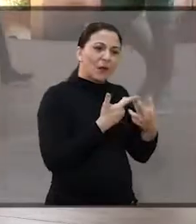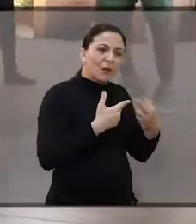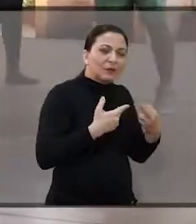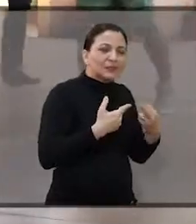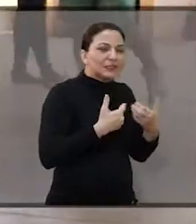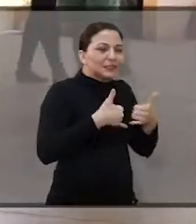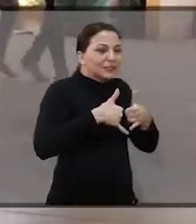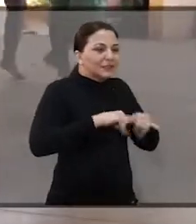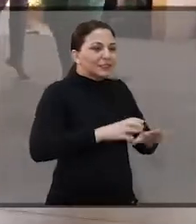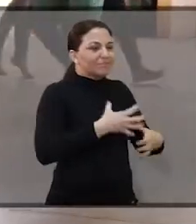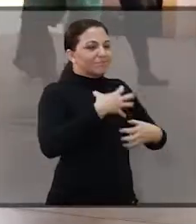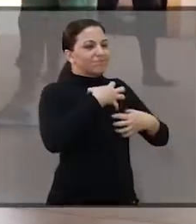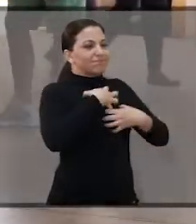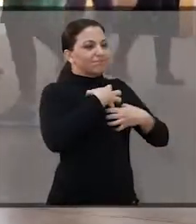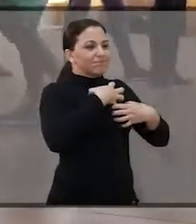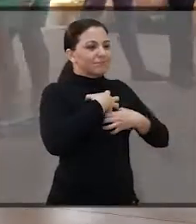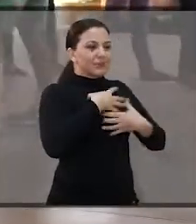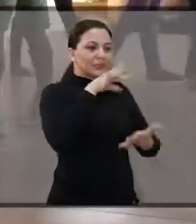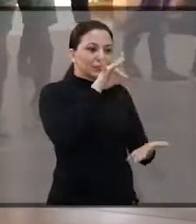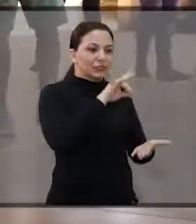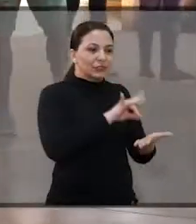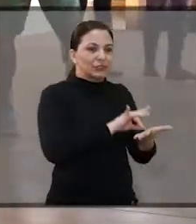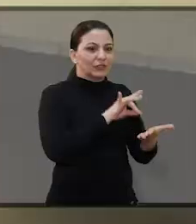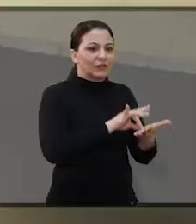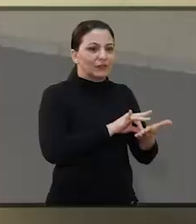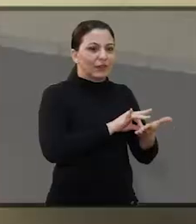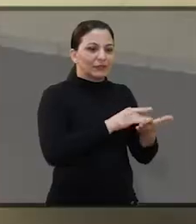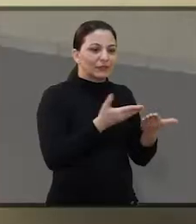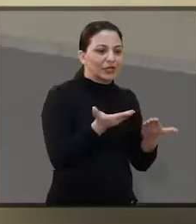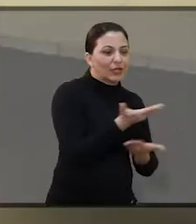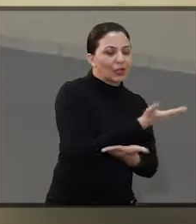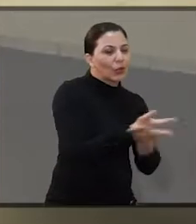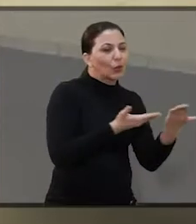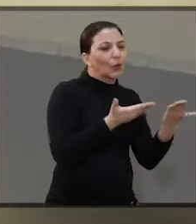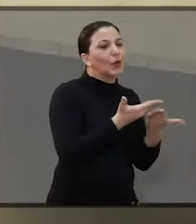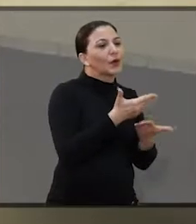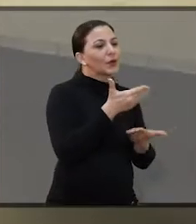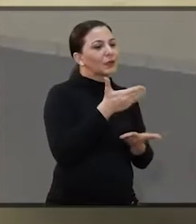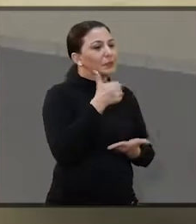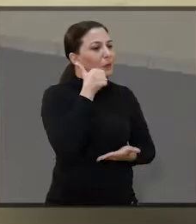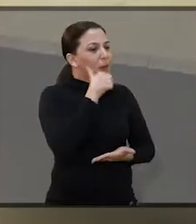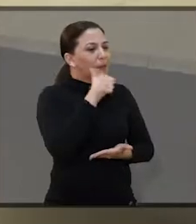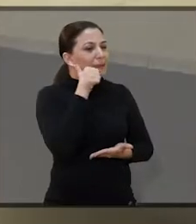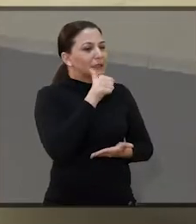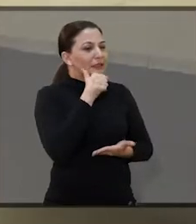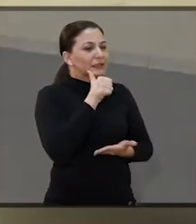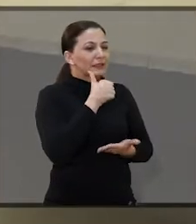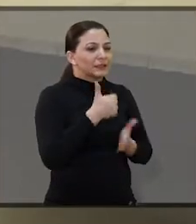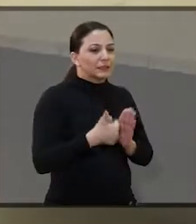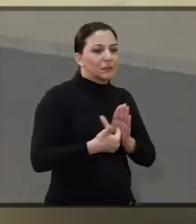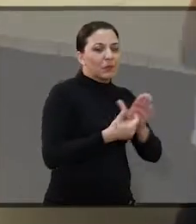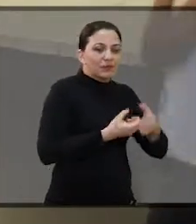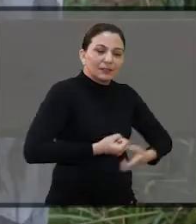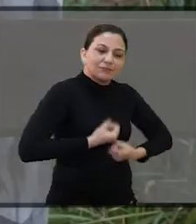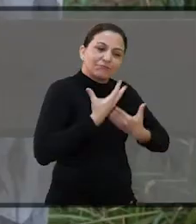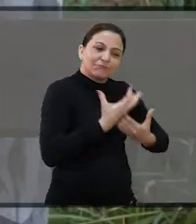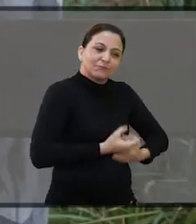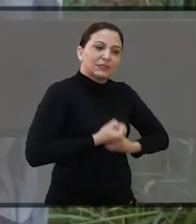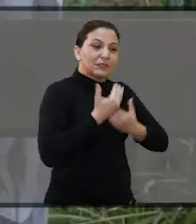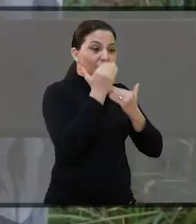prendeu aqui. acho que é, na verdade, essa troca com as meninas e o quanto elas mostram